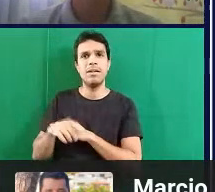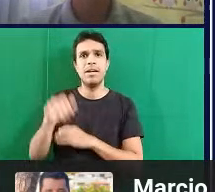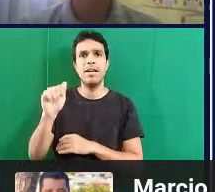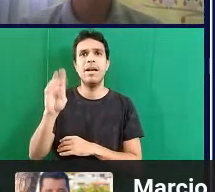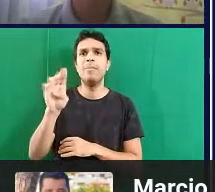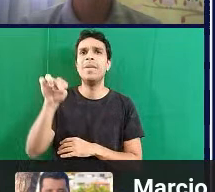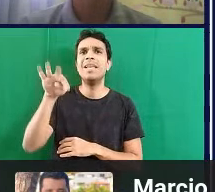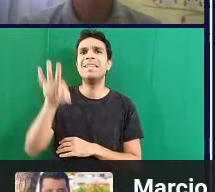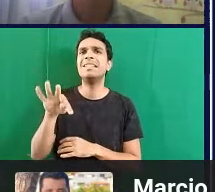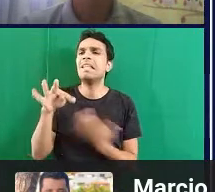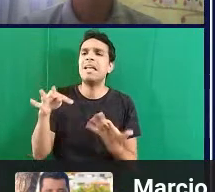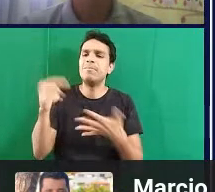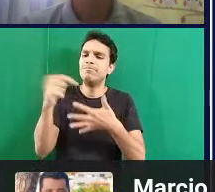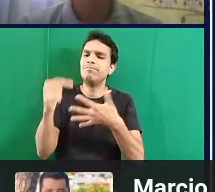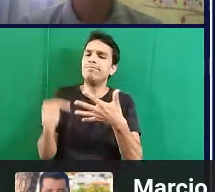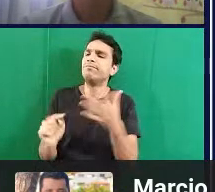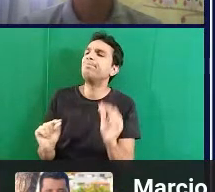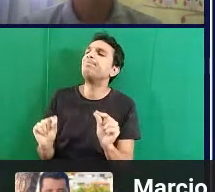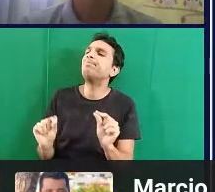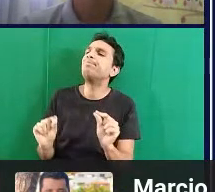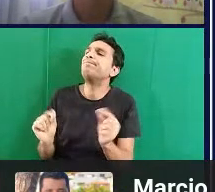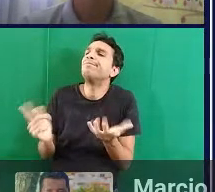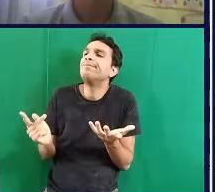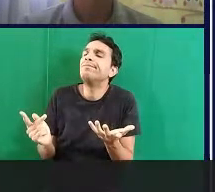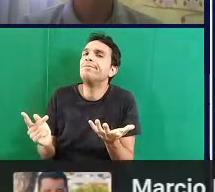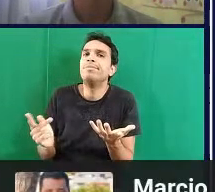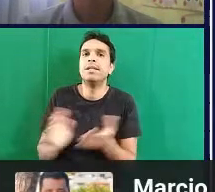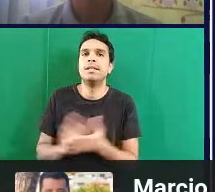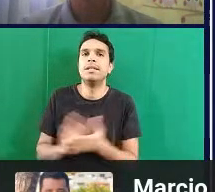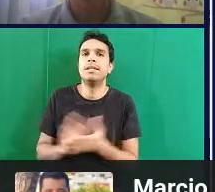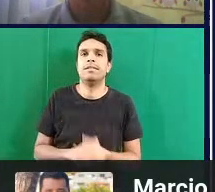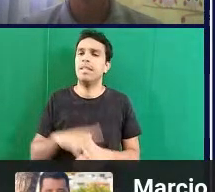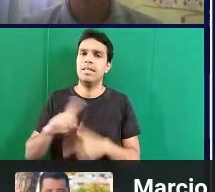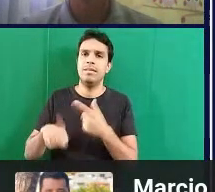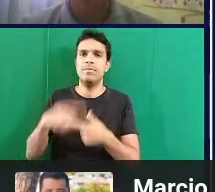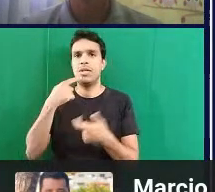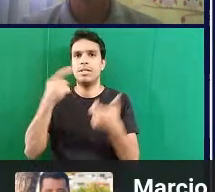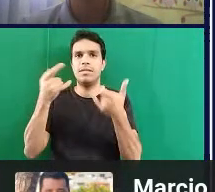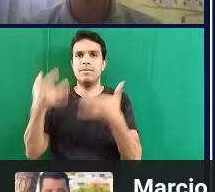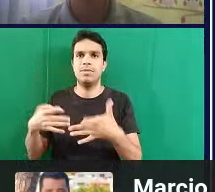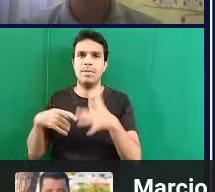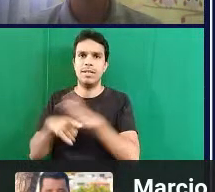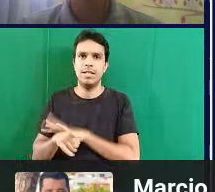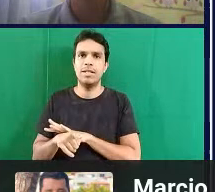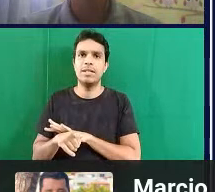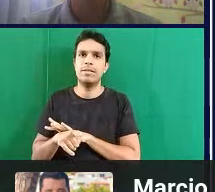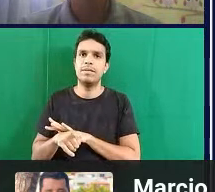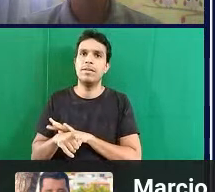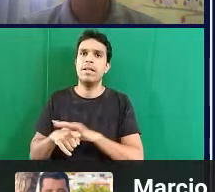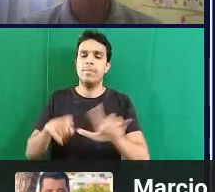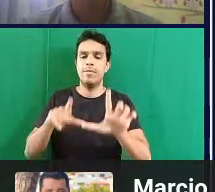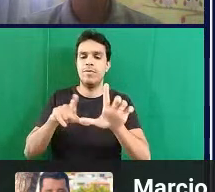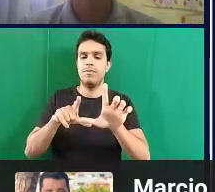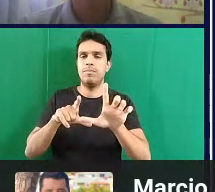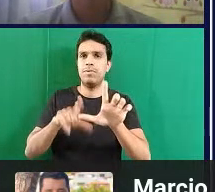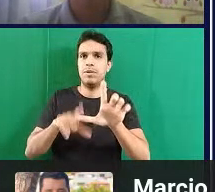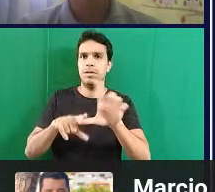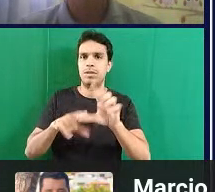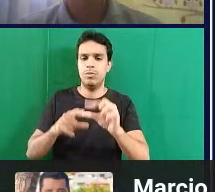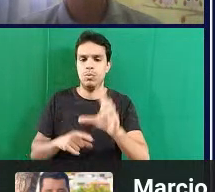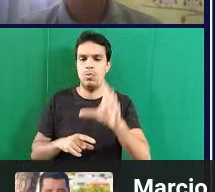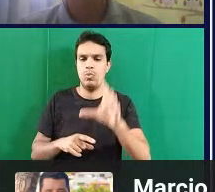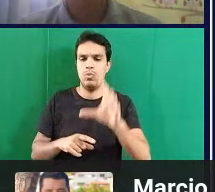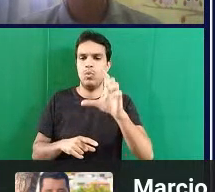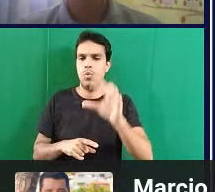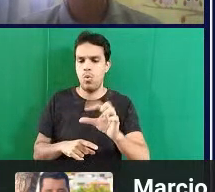na tela, e a questão da BNT, depois ele explica a pergunta, no caso, para tamanhos de fonte, tipos de fonte que devemos